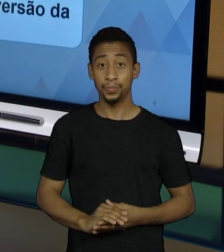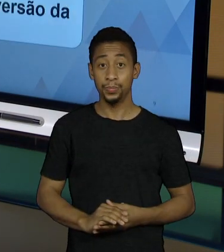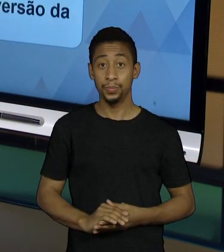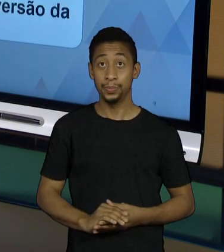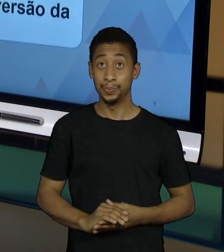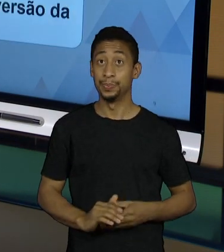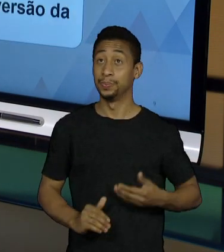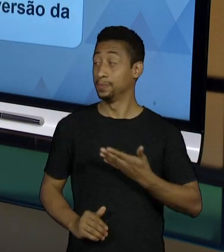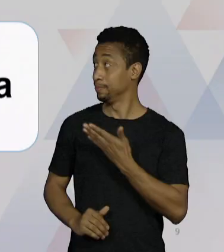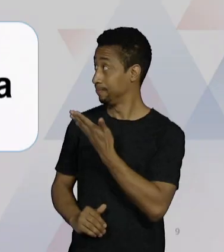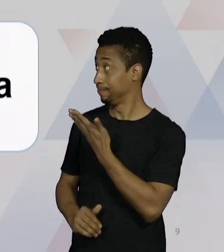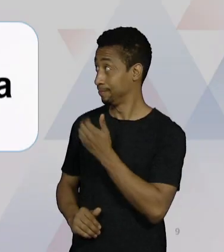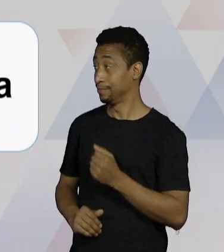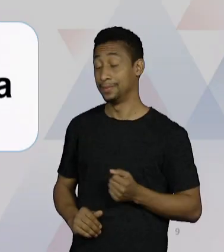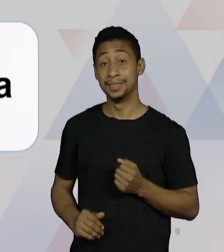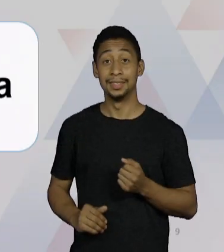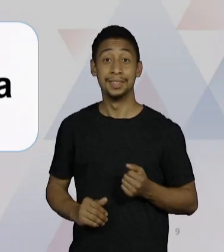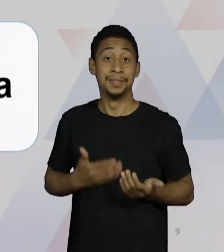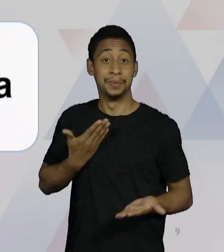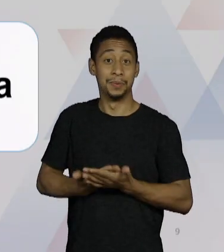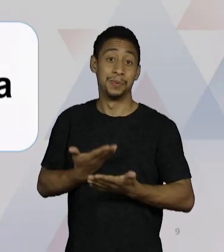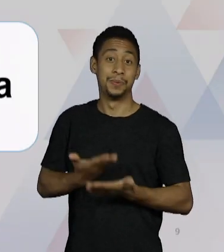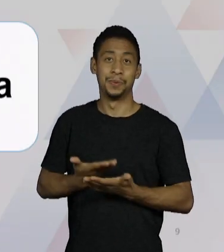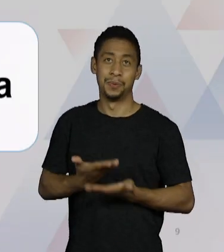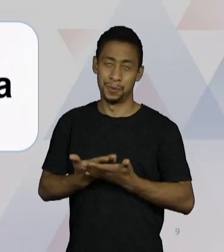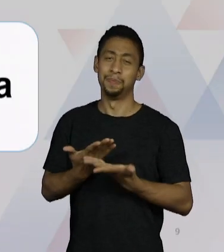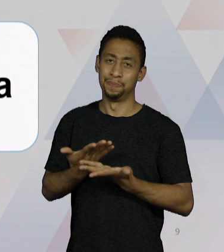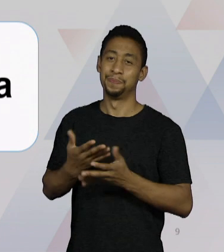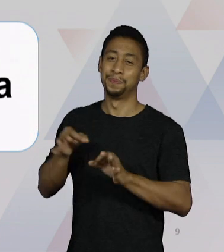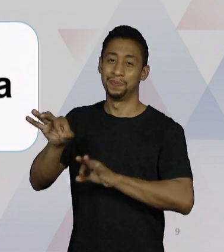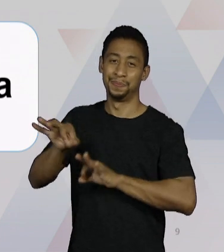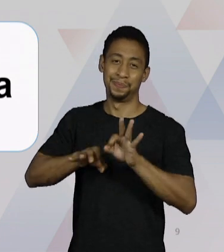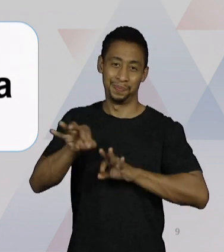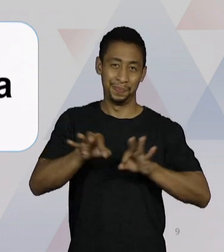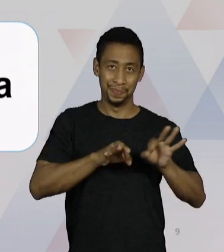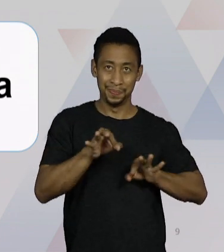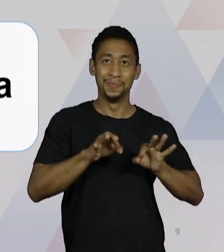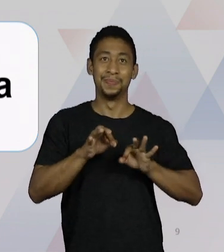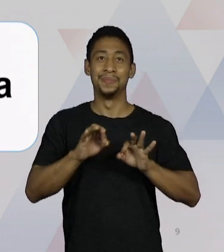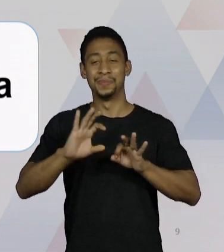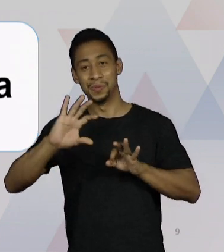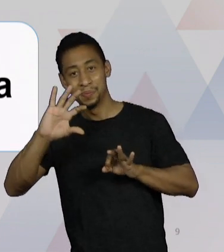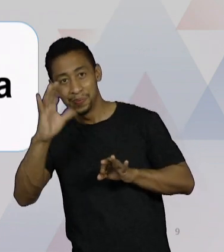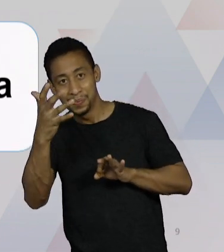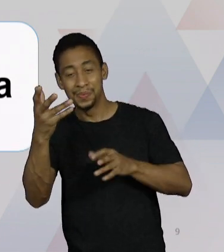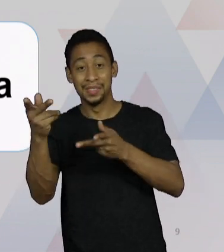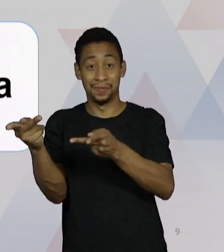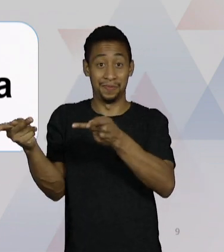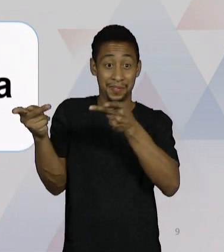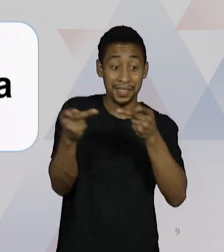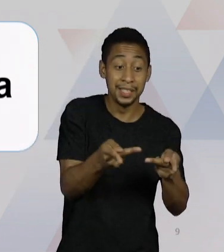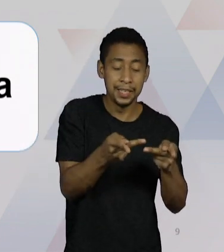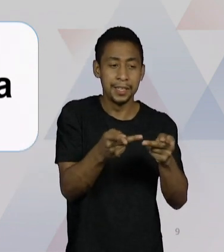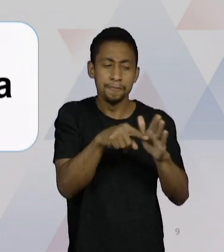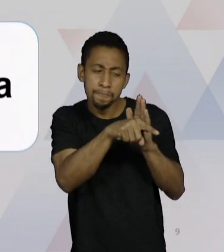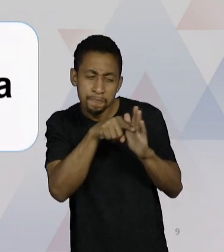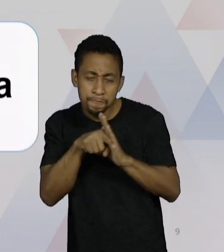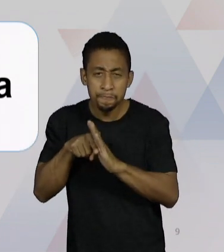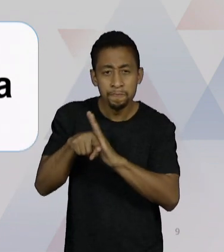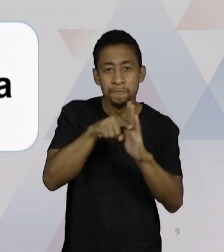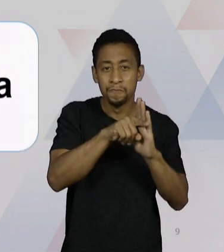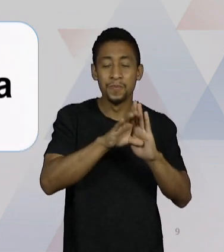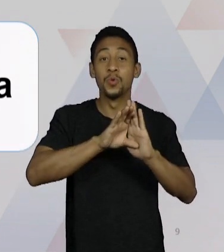Então, aula aí, nessa aula aqui, nós vimos a elaboração da solução e visita a campo, com o